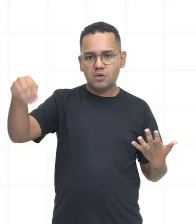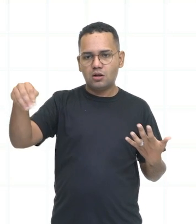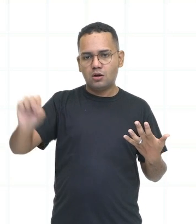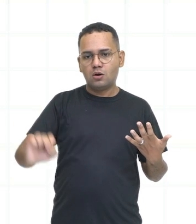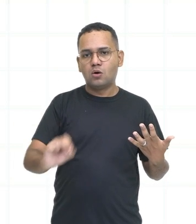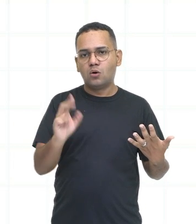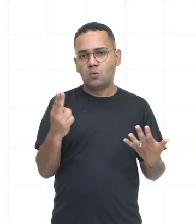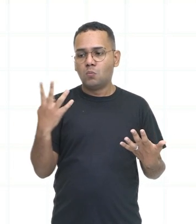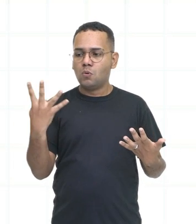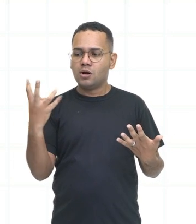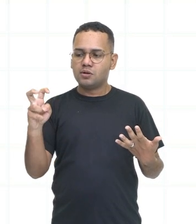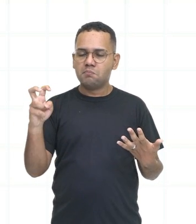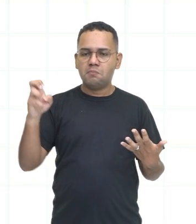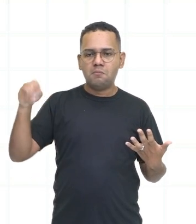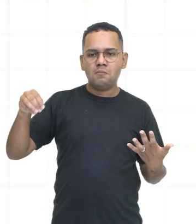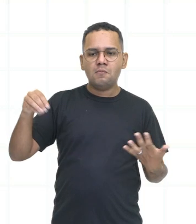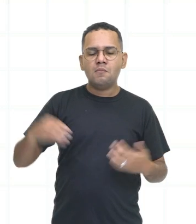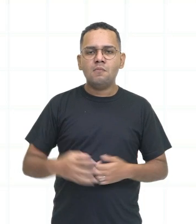45.